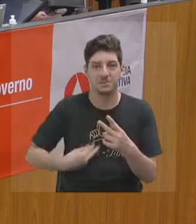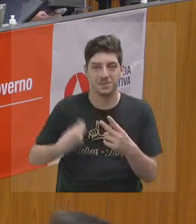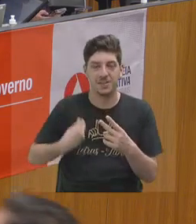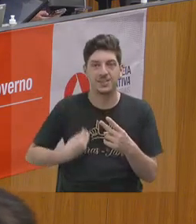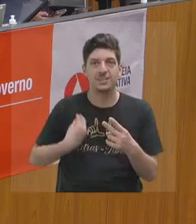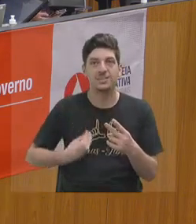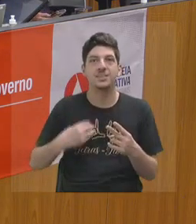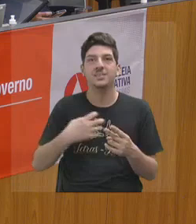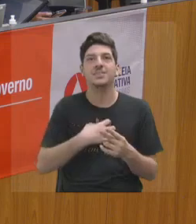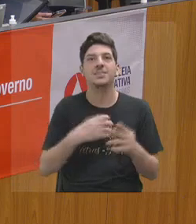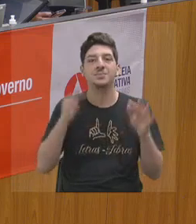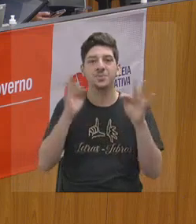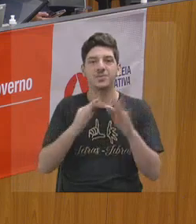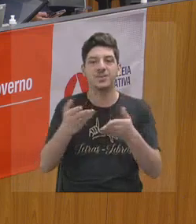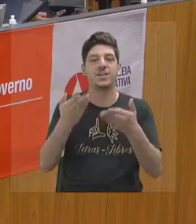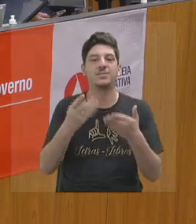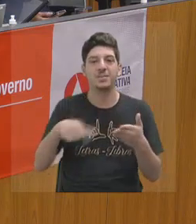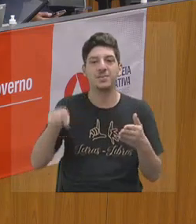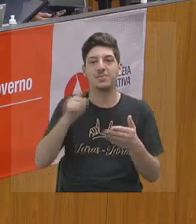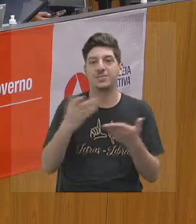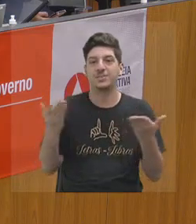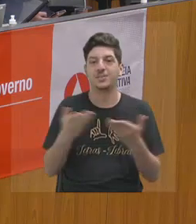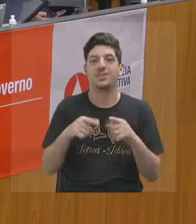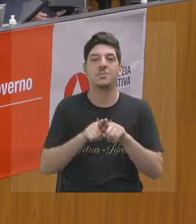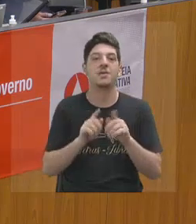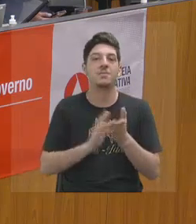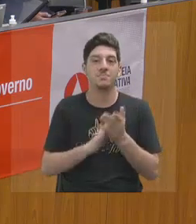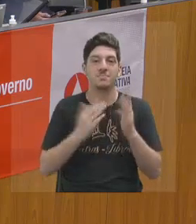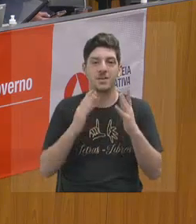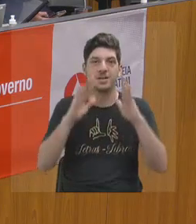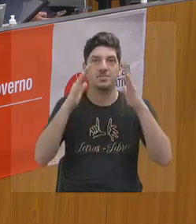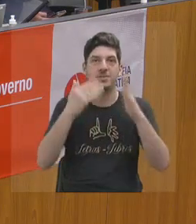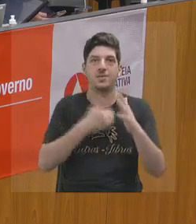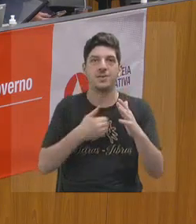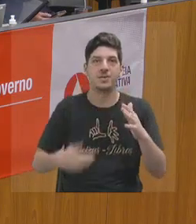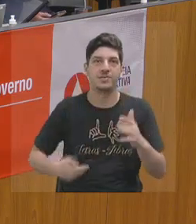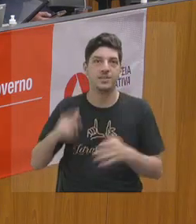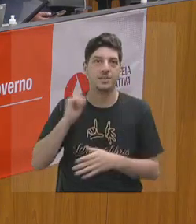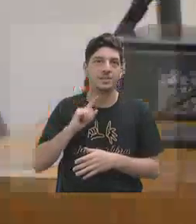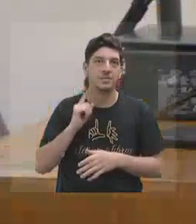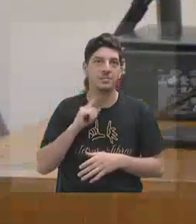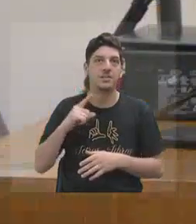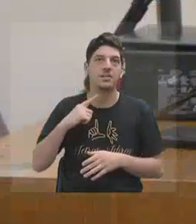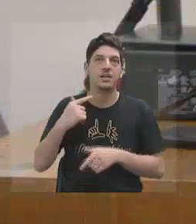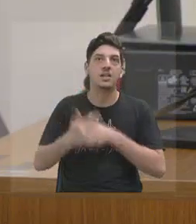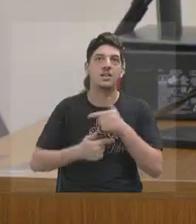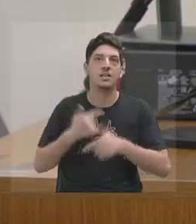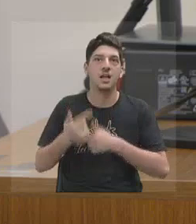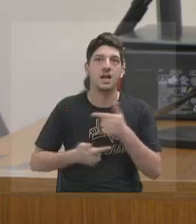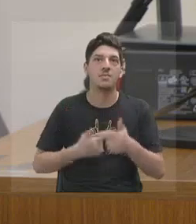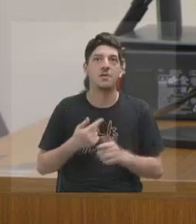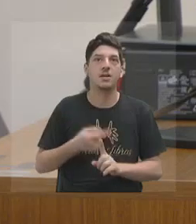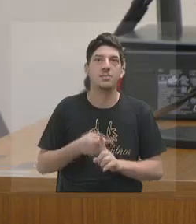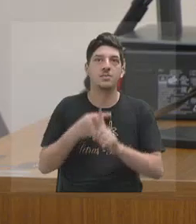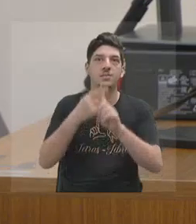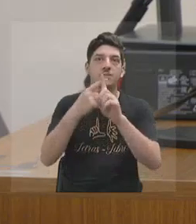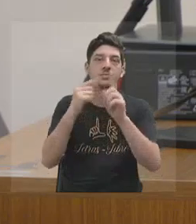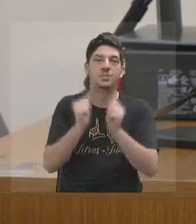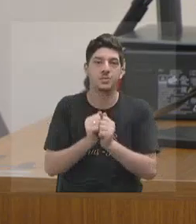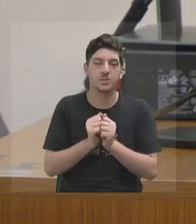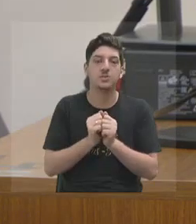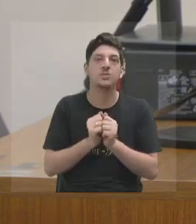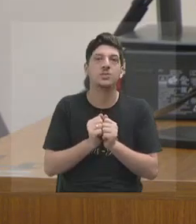vocês aqui hoje. Preciso parabenizar o governo de Minas, que vem fazendo uma boa relação com a Assembleia, fazendo um bom